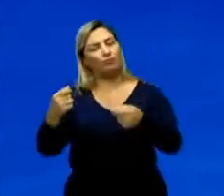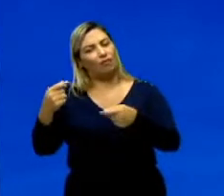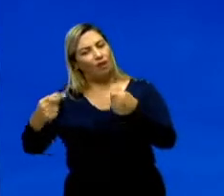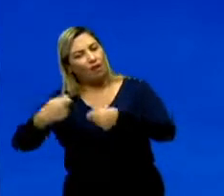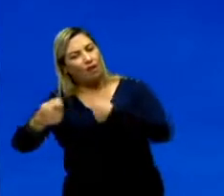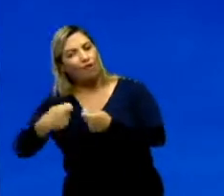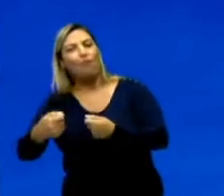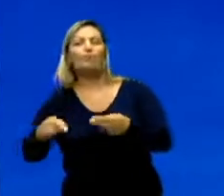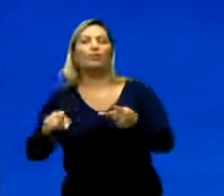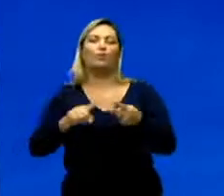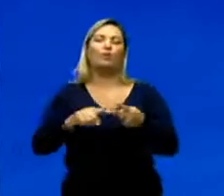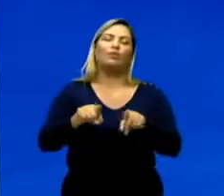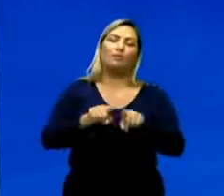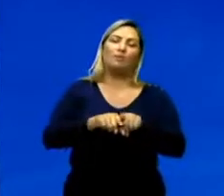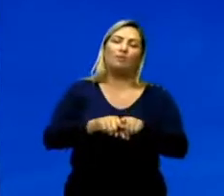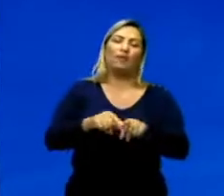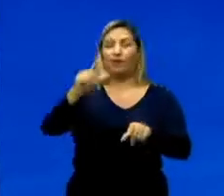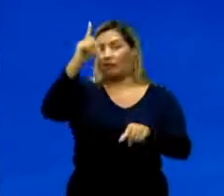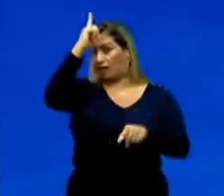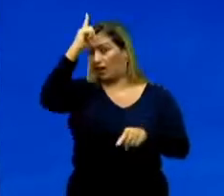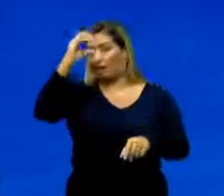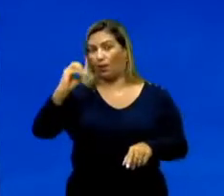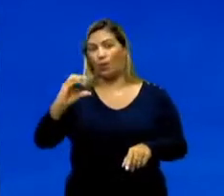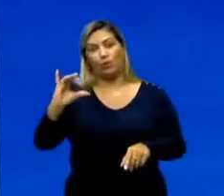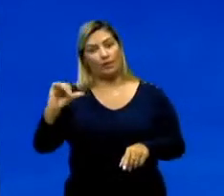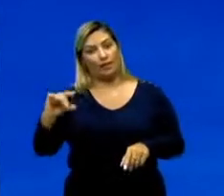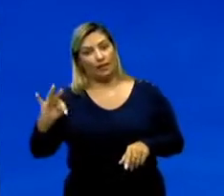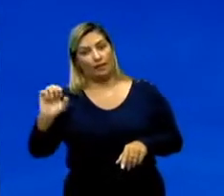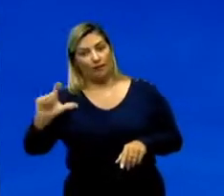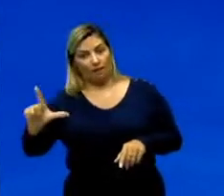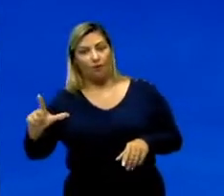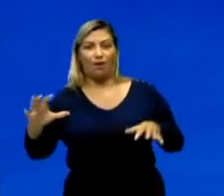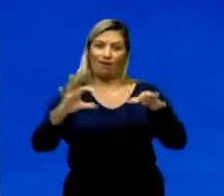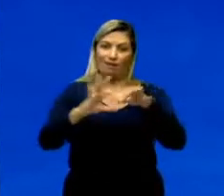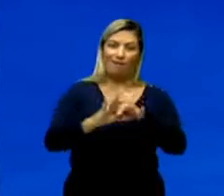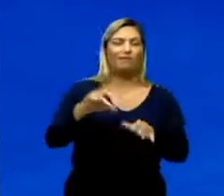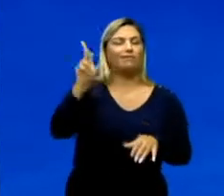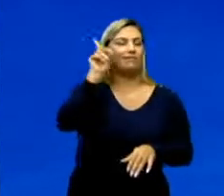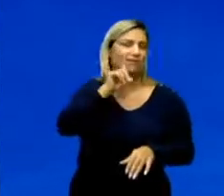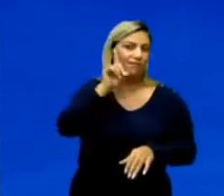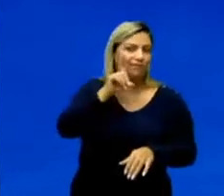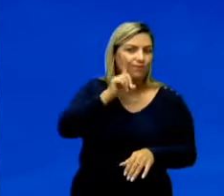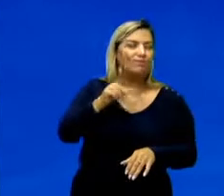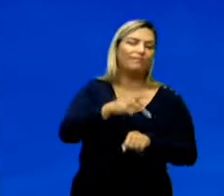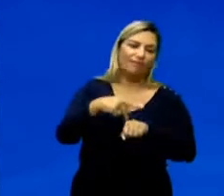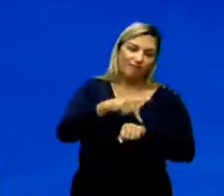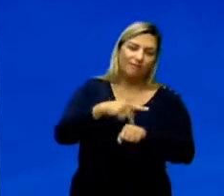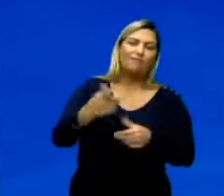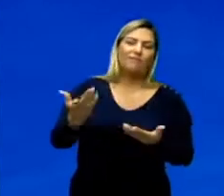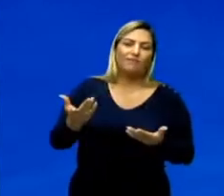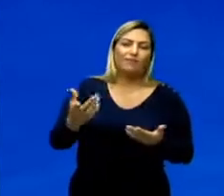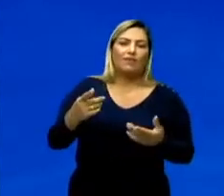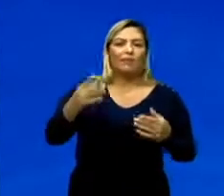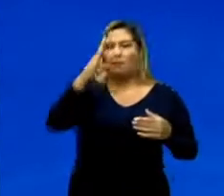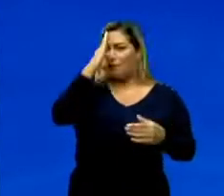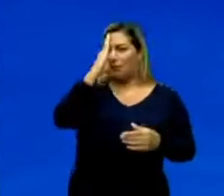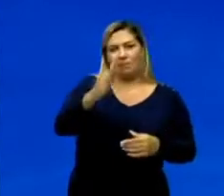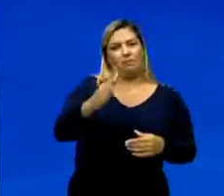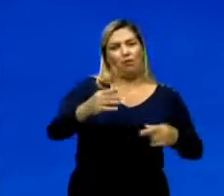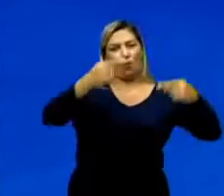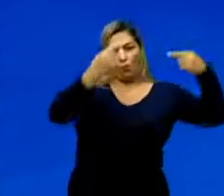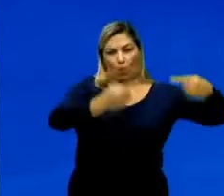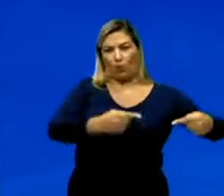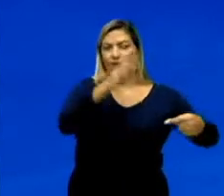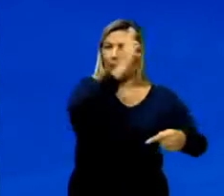de que a Alemanha Ocidental era, em certa medida, aliada dos Estados Unidos, principal adversário da União